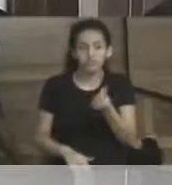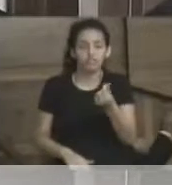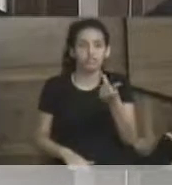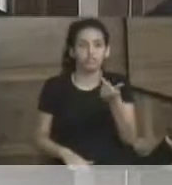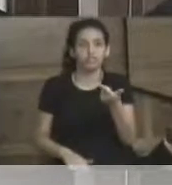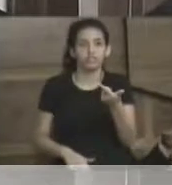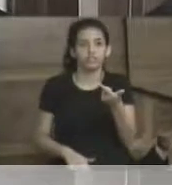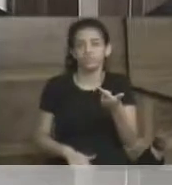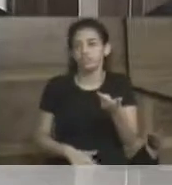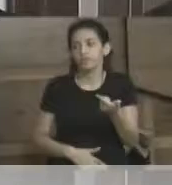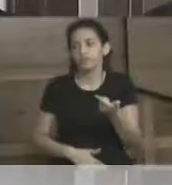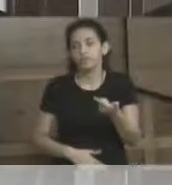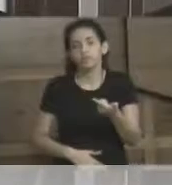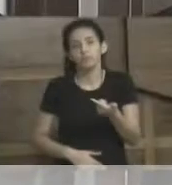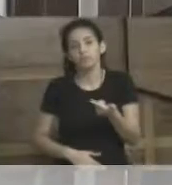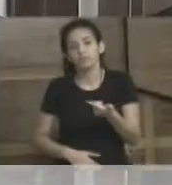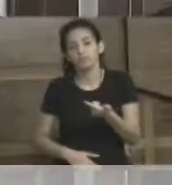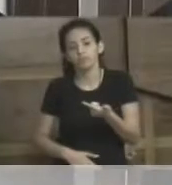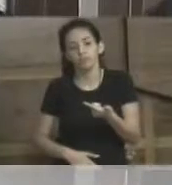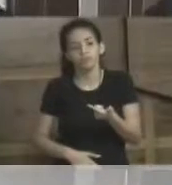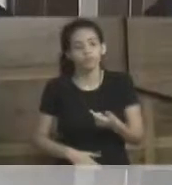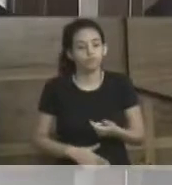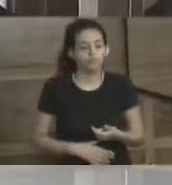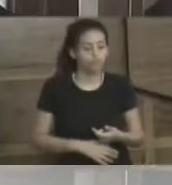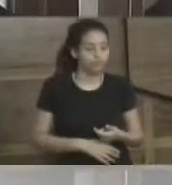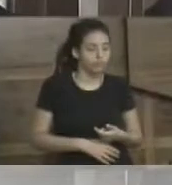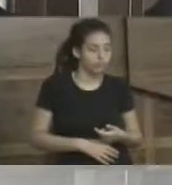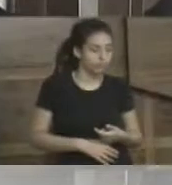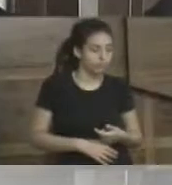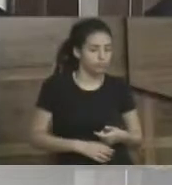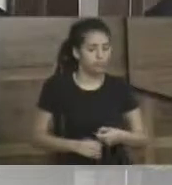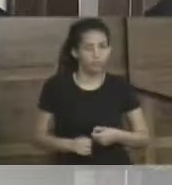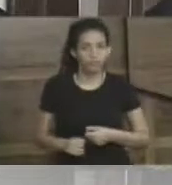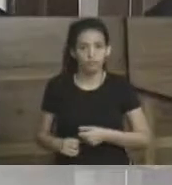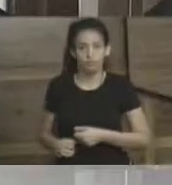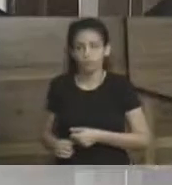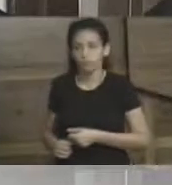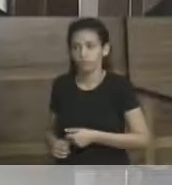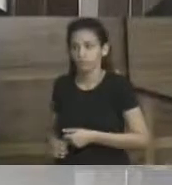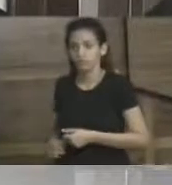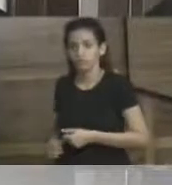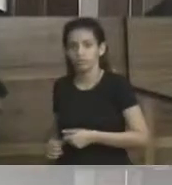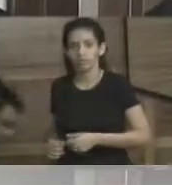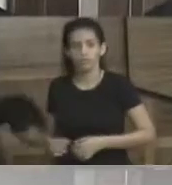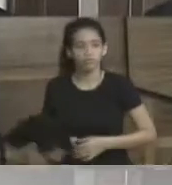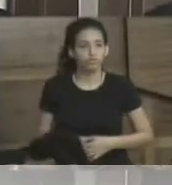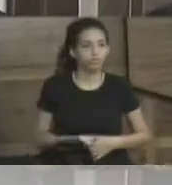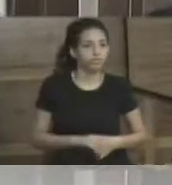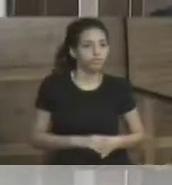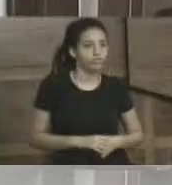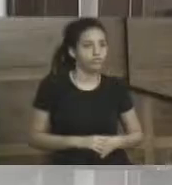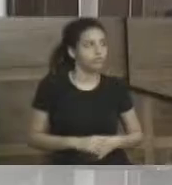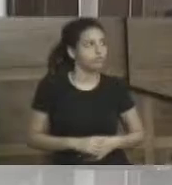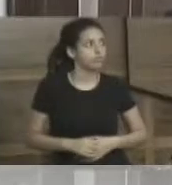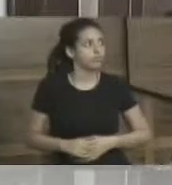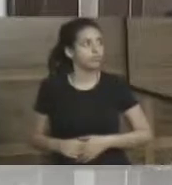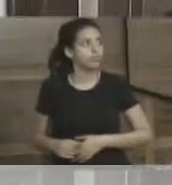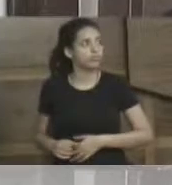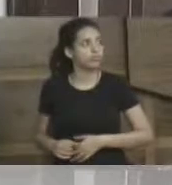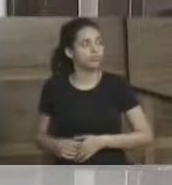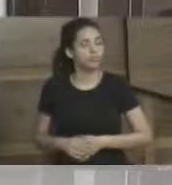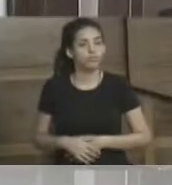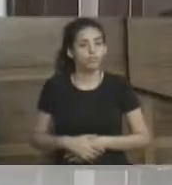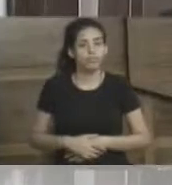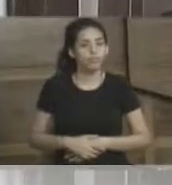600% a 700 milhões, então, assim, esse é o orçamento previsto, porque no último ano eles arrecadaram em torno de 500 milhões. Então, mostrar para